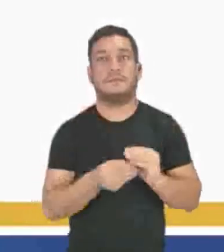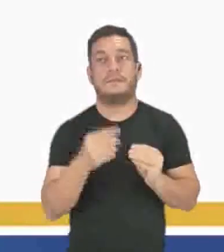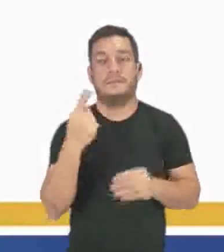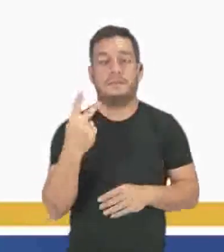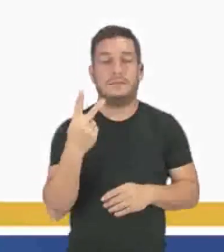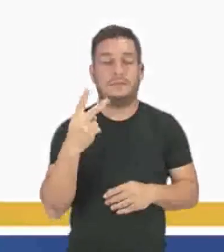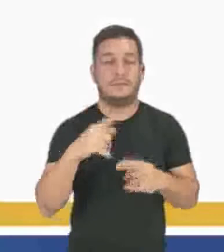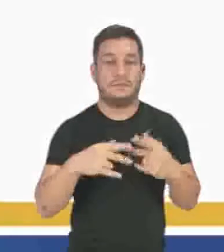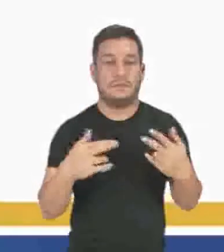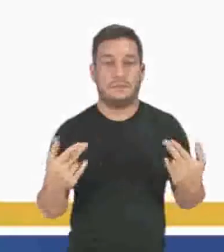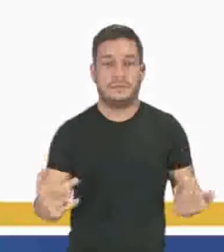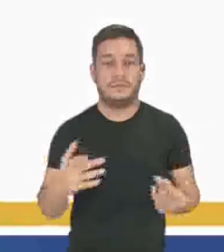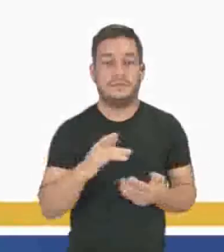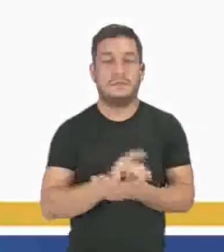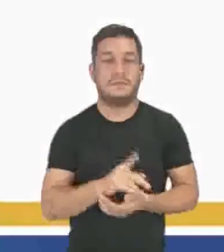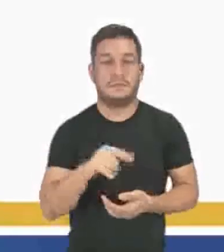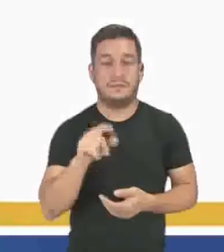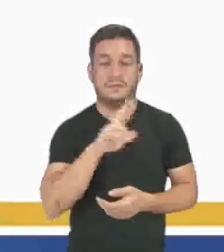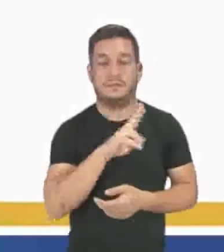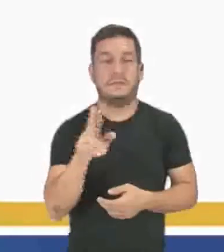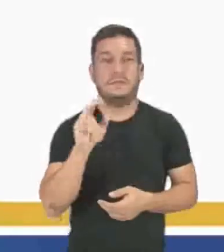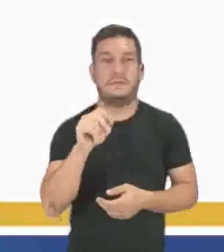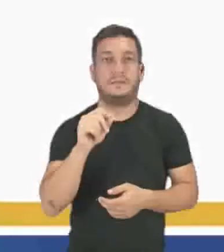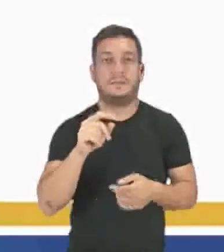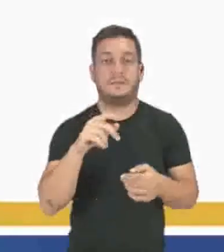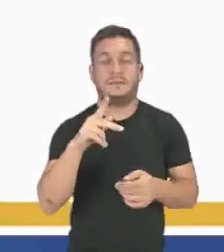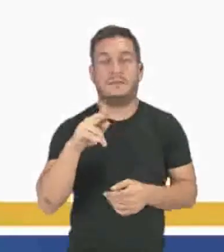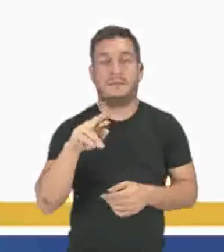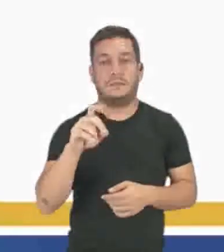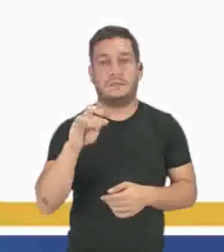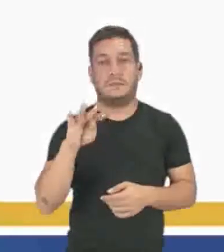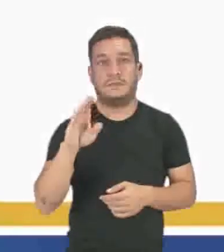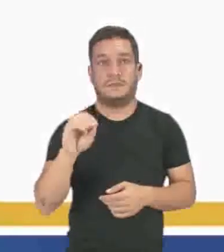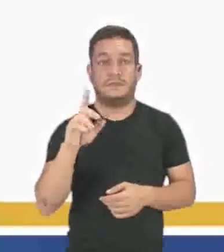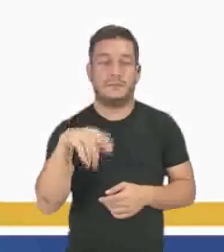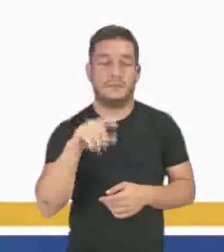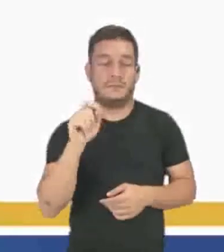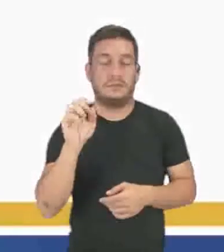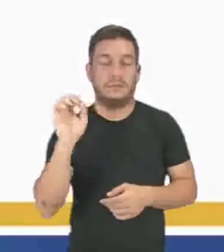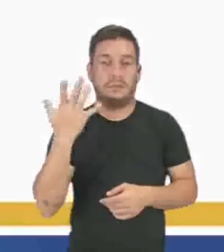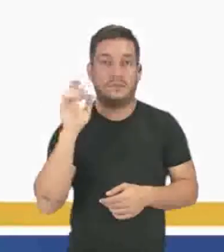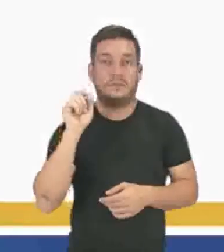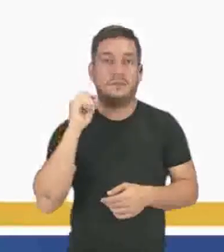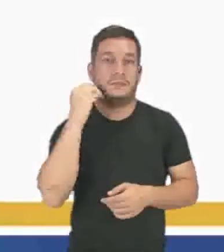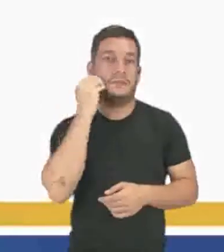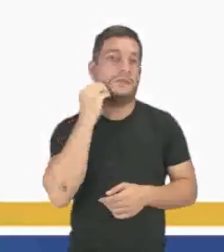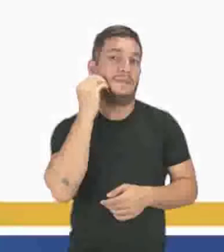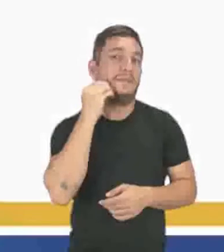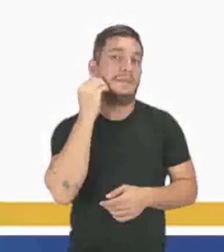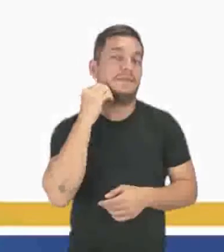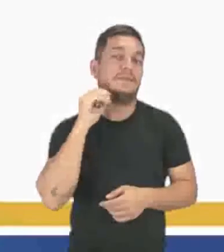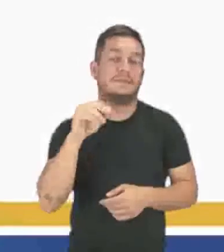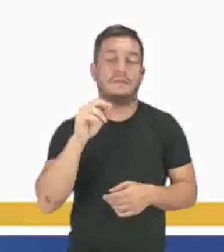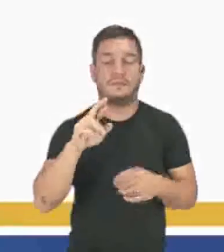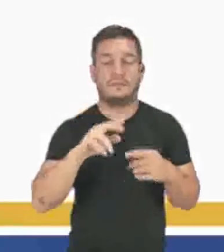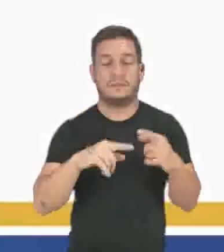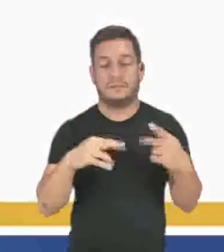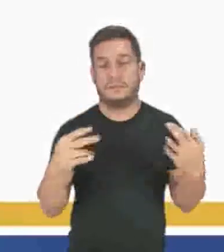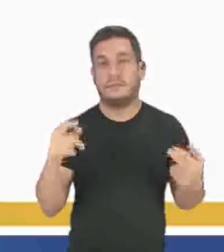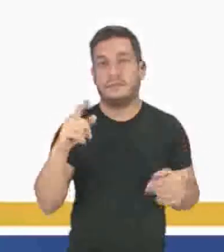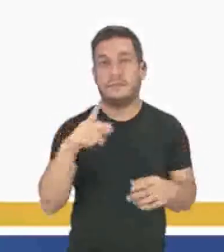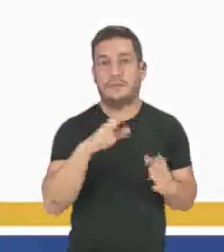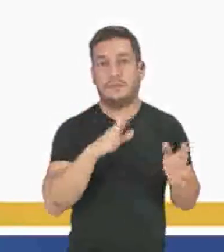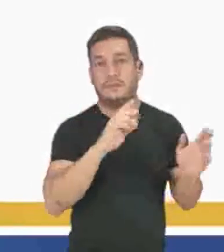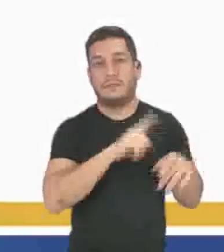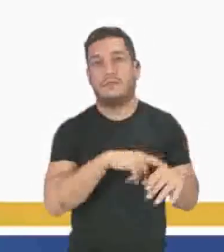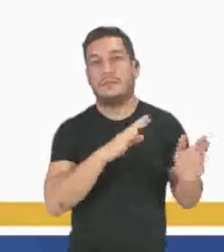duas substâncias que são chamadas como produto. Foram realizados experimentos com a reação e à medida que o tempo